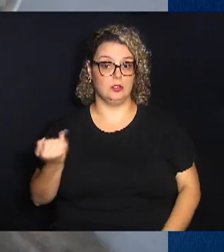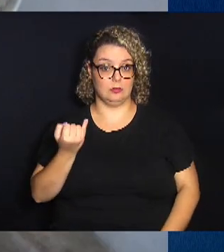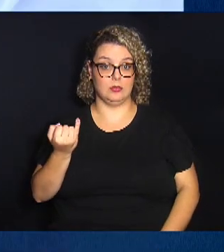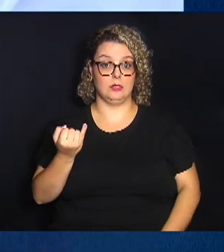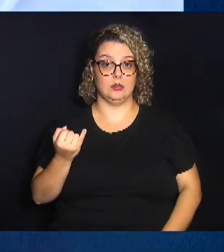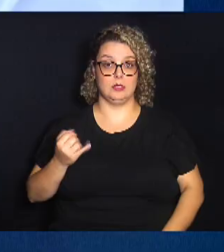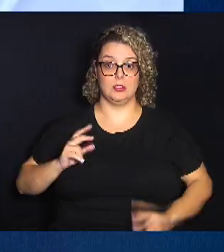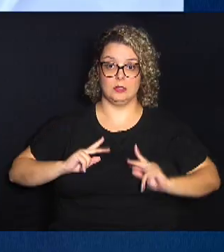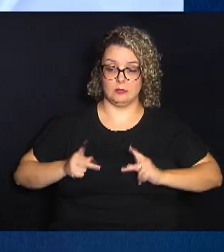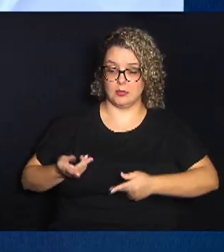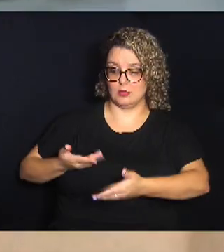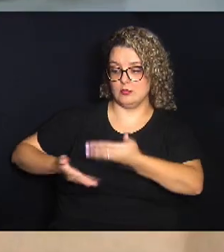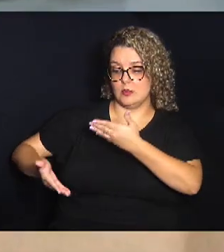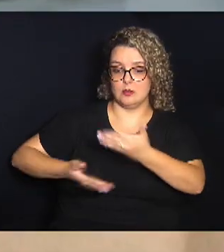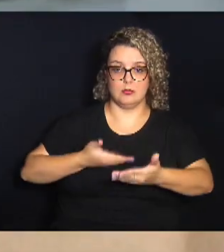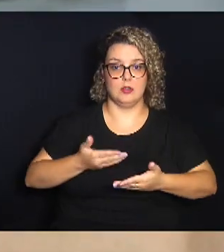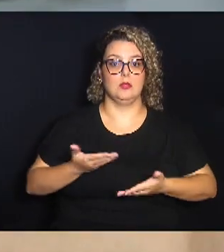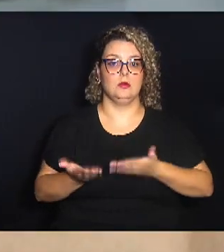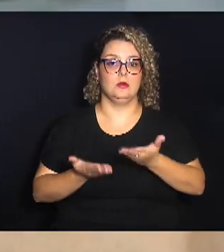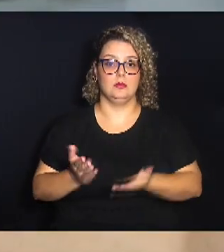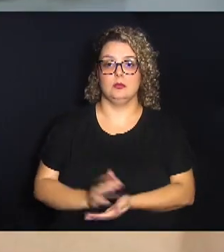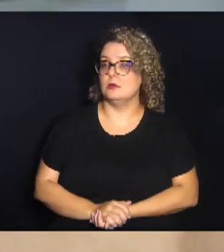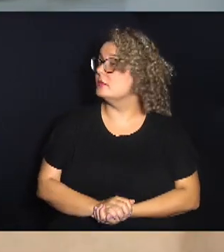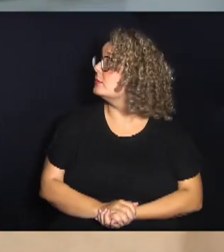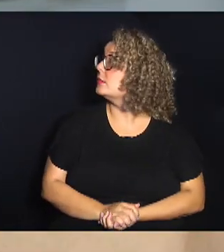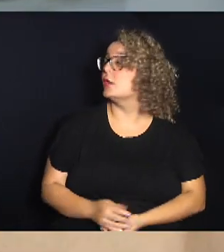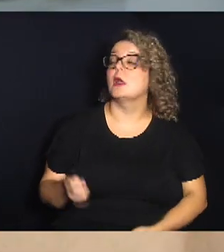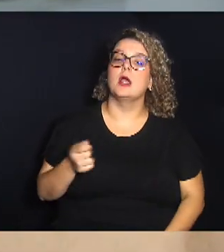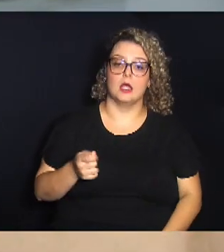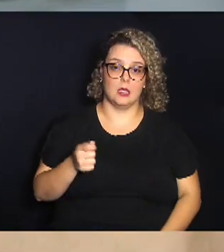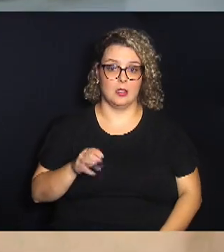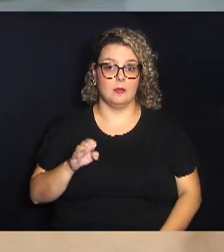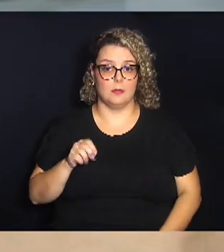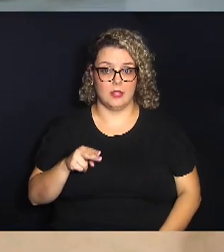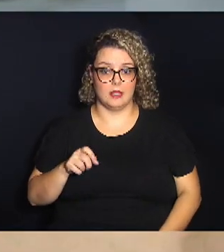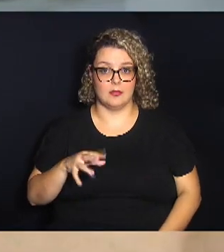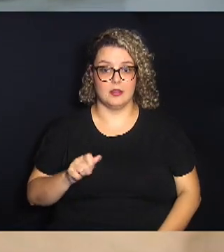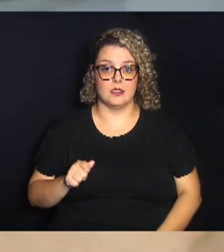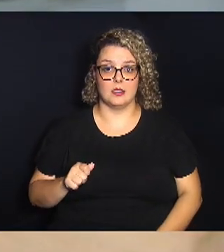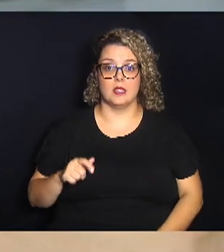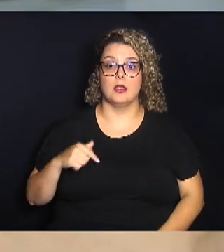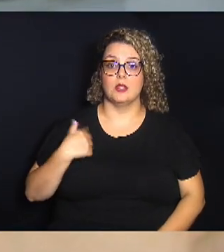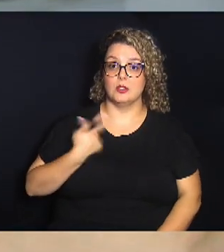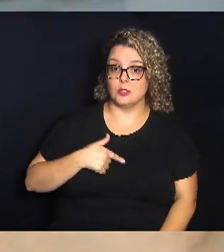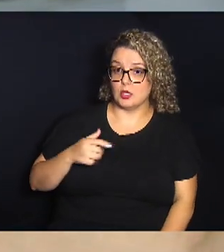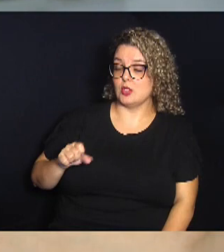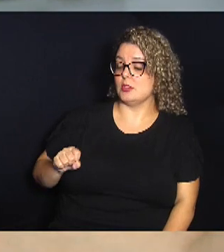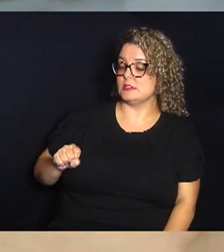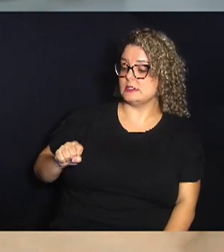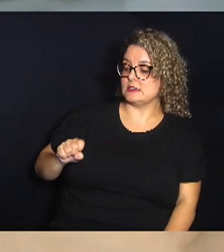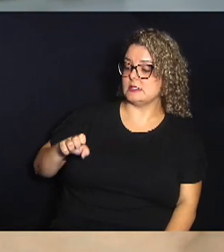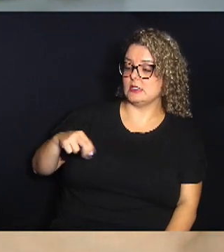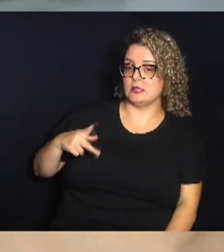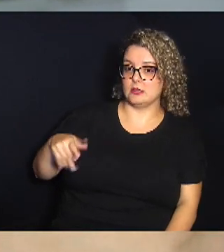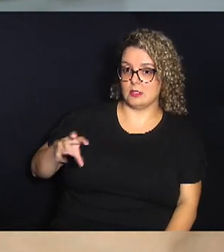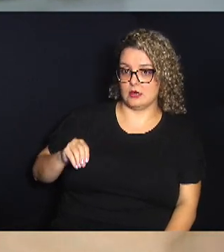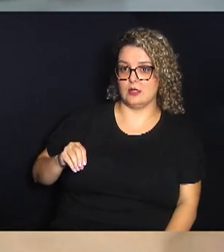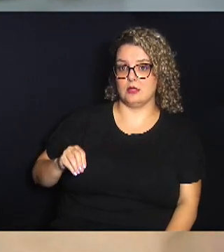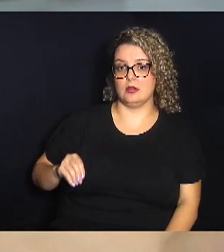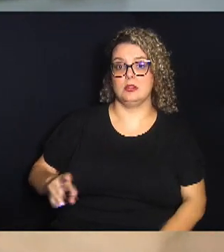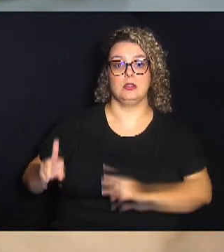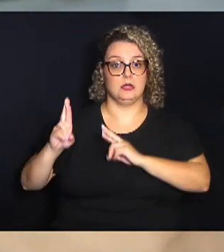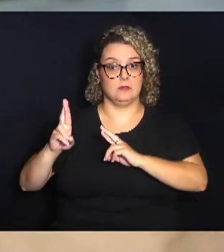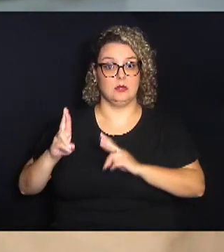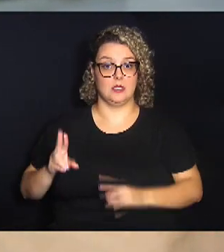humanização do tratamento. A associação beneficente Nossa Senhora da Esperança é uma associação de voluntários